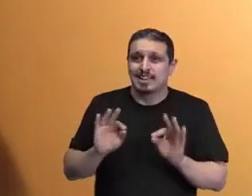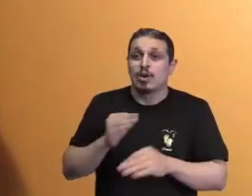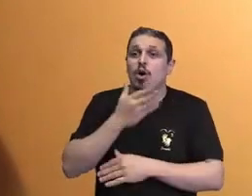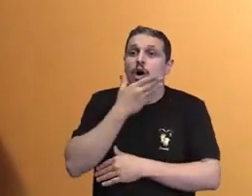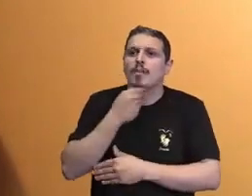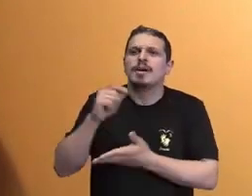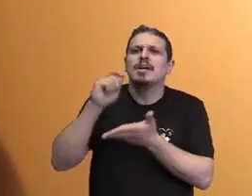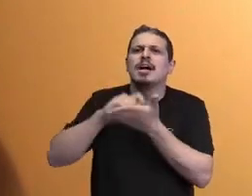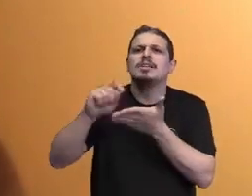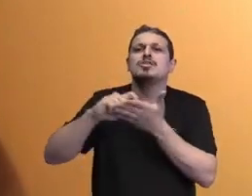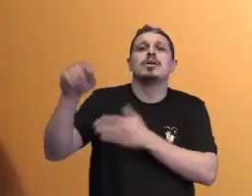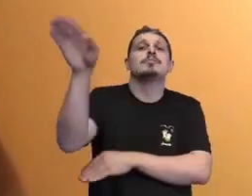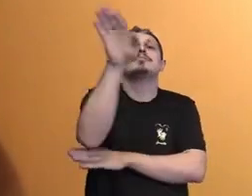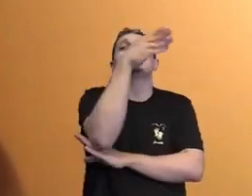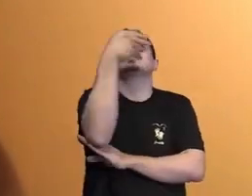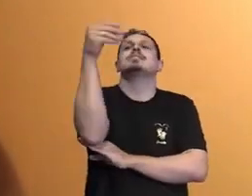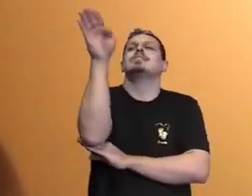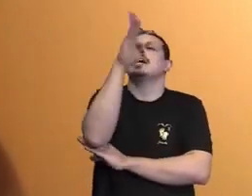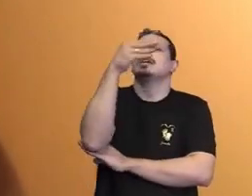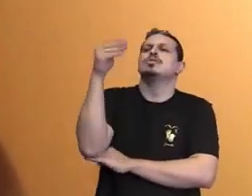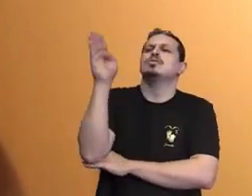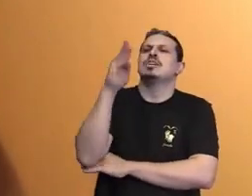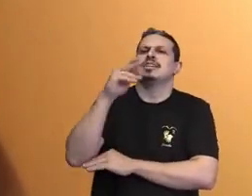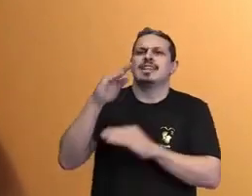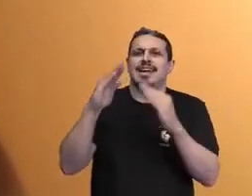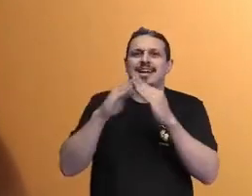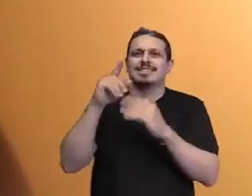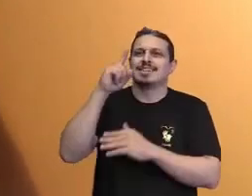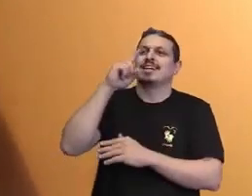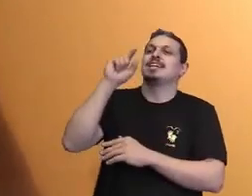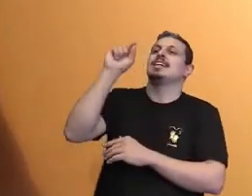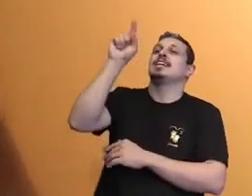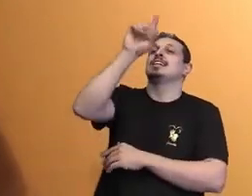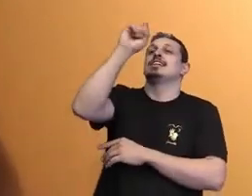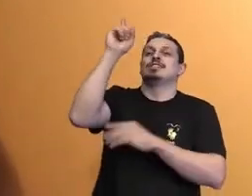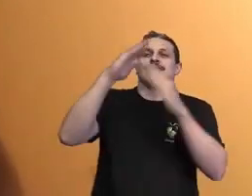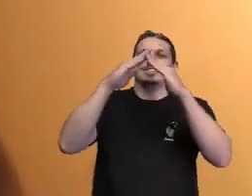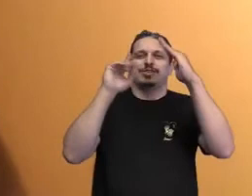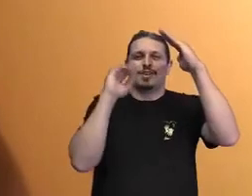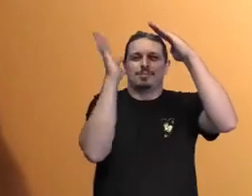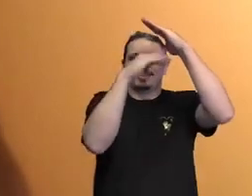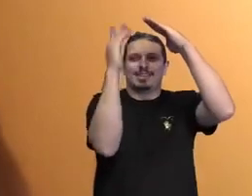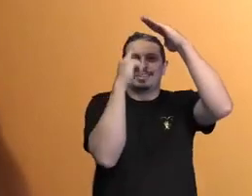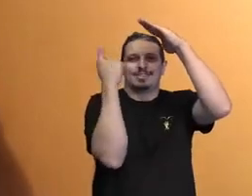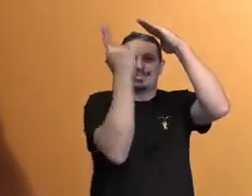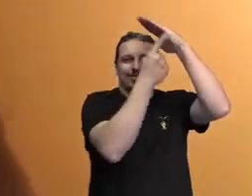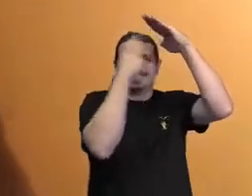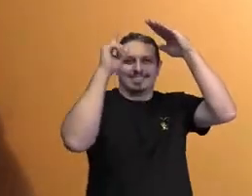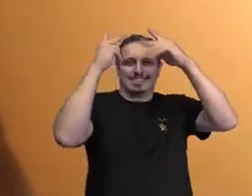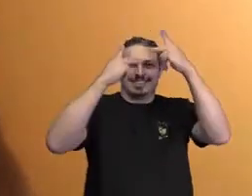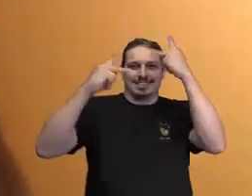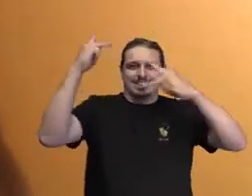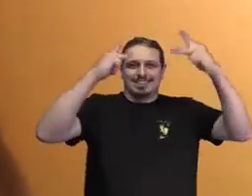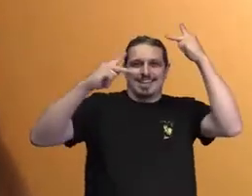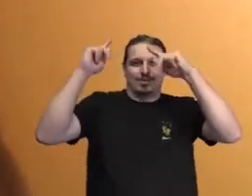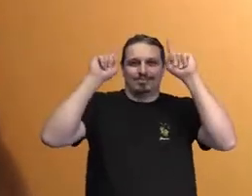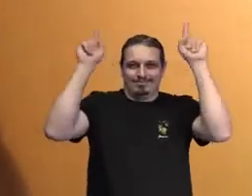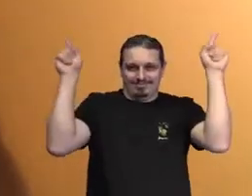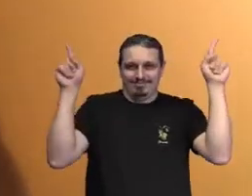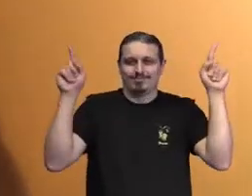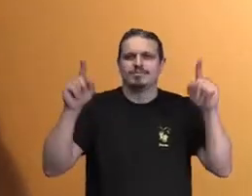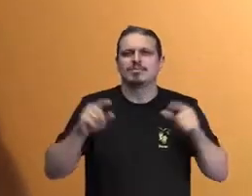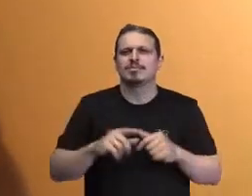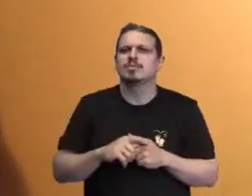o teto de uma das mais famosas capelas do nosso planeta. Michelangelo Bonarotti, uma